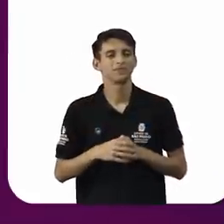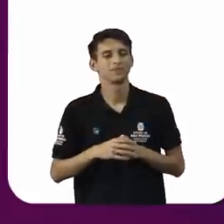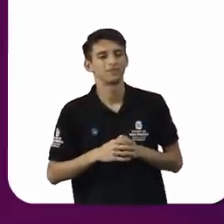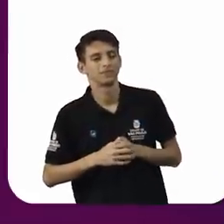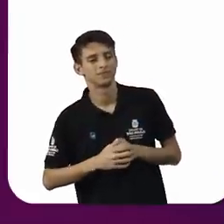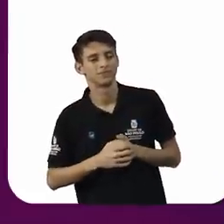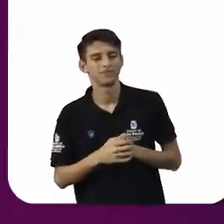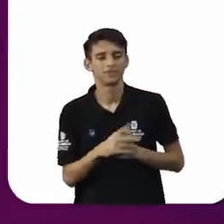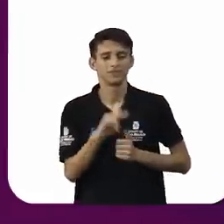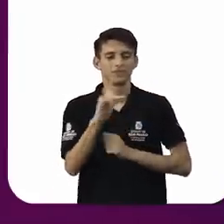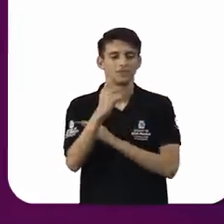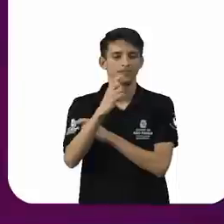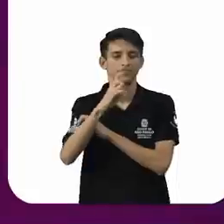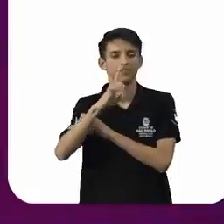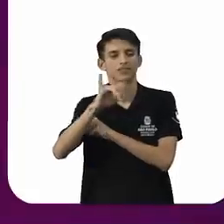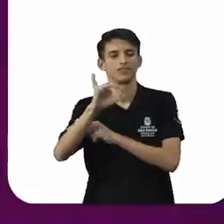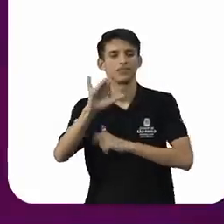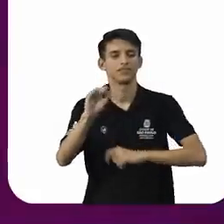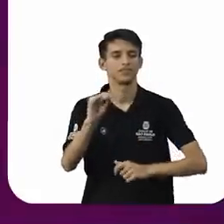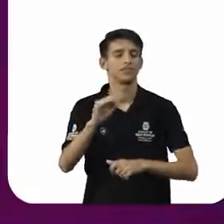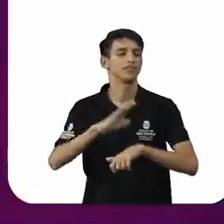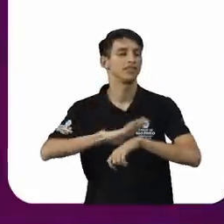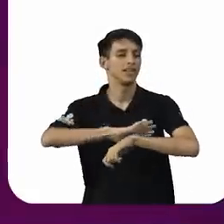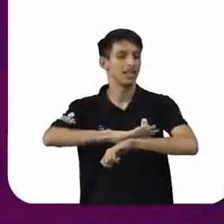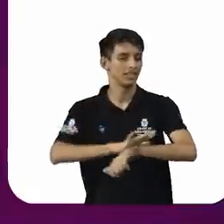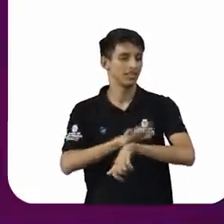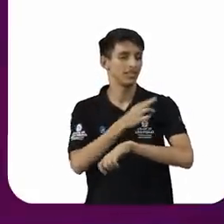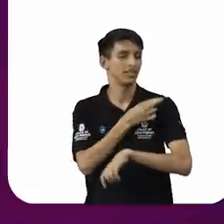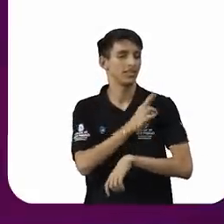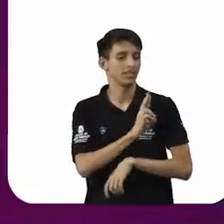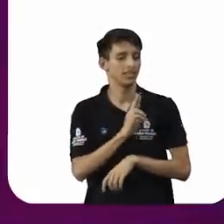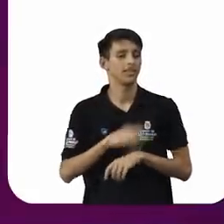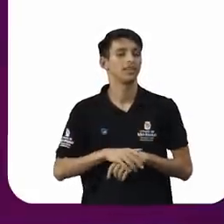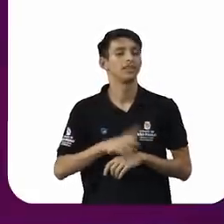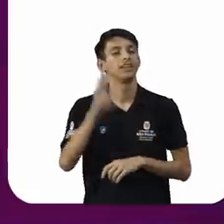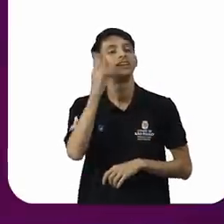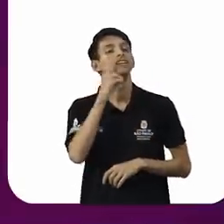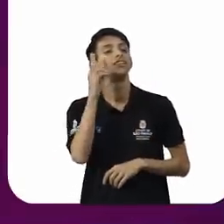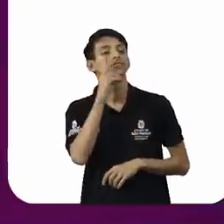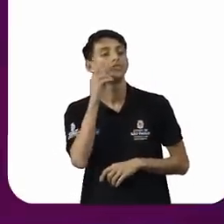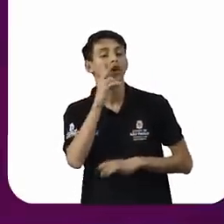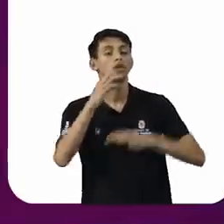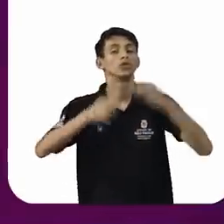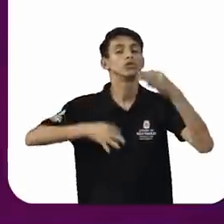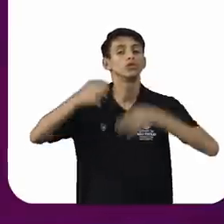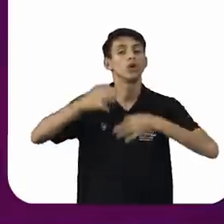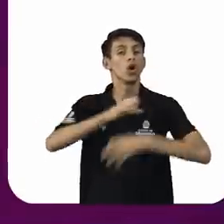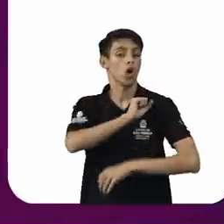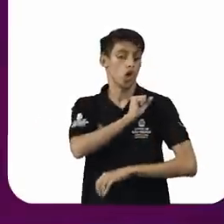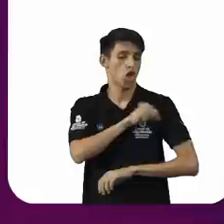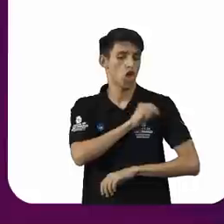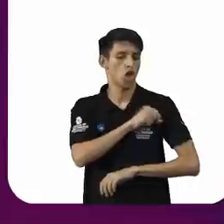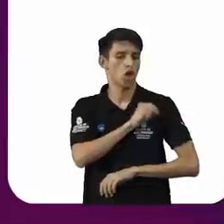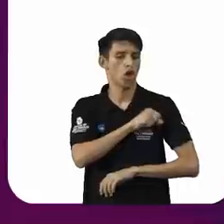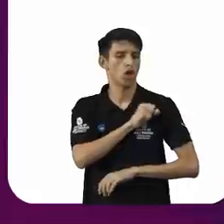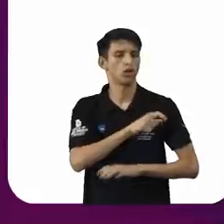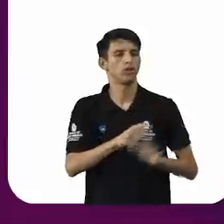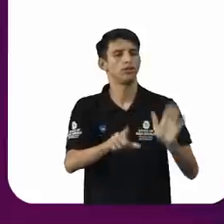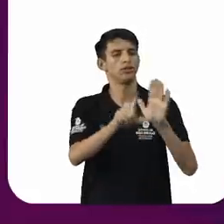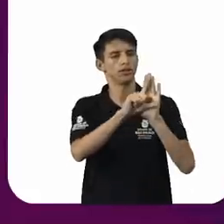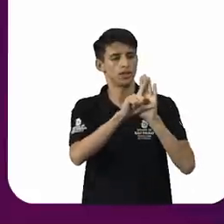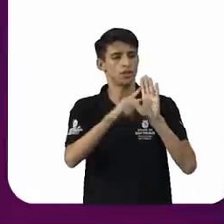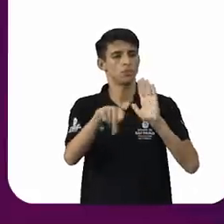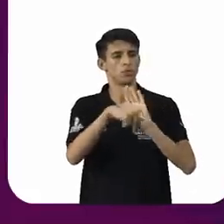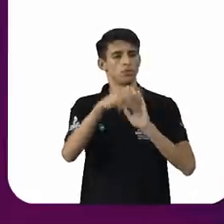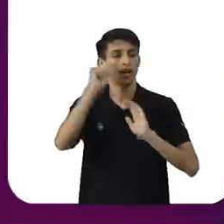Sidney, doutor Ed, o senhor vai lançar racismo religioso, histórico e aparato jurídico do ódio ao legado civilizatório